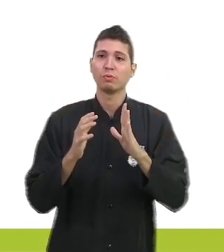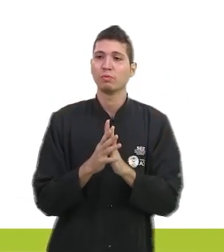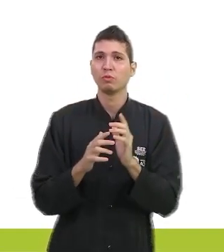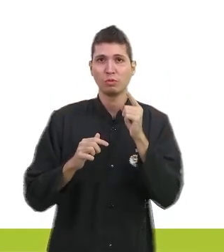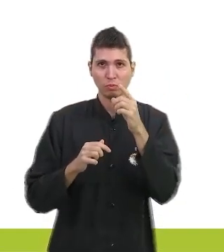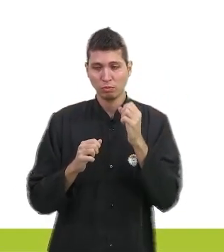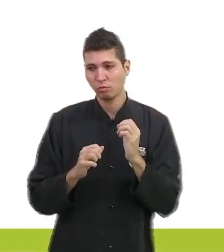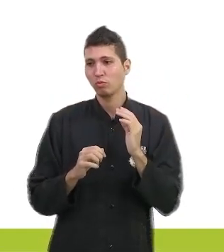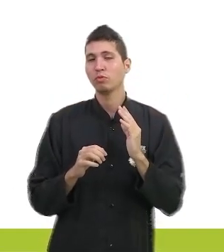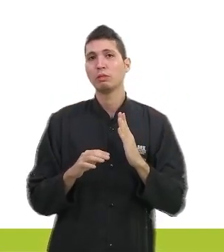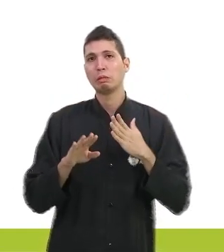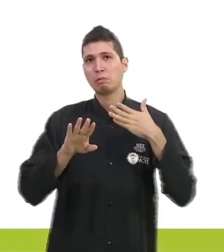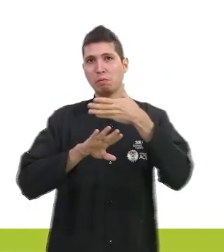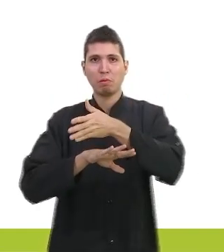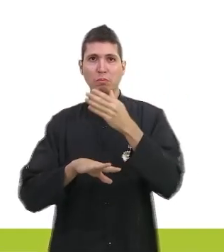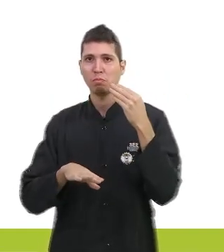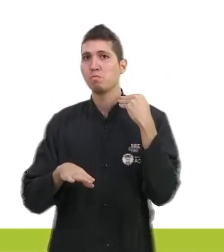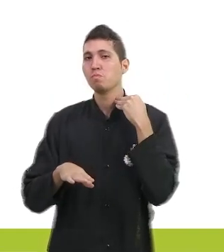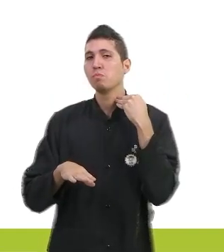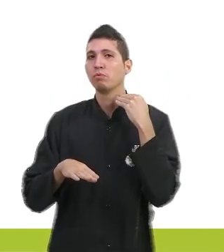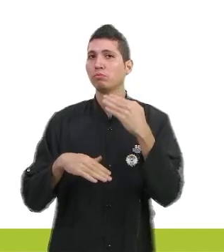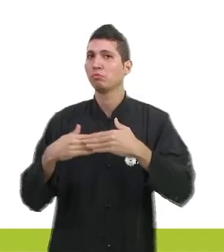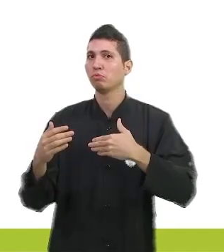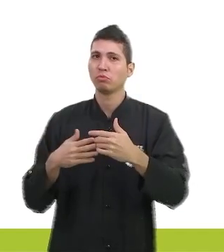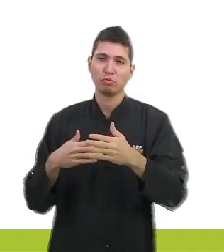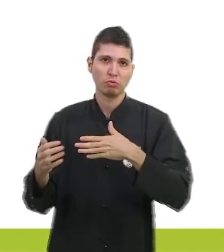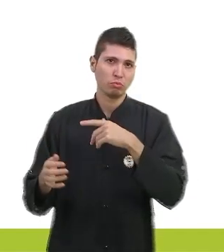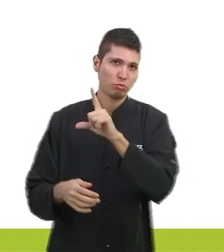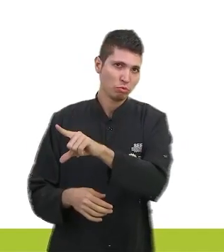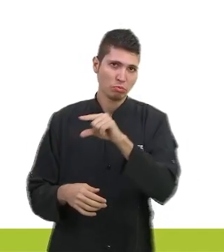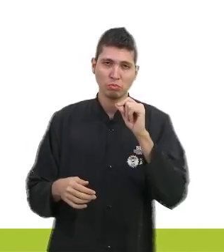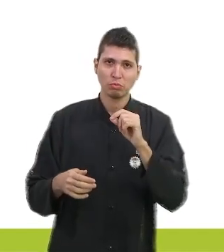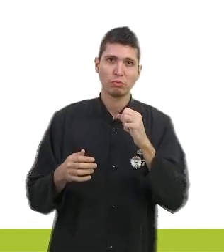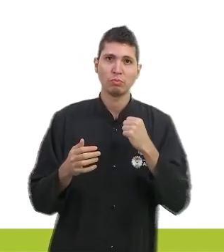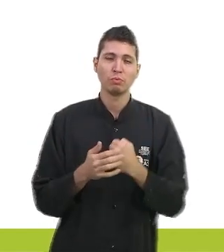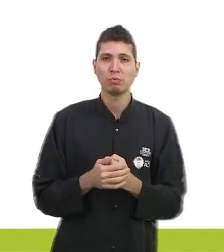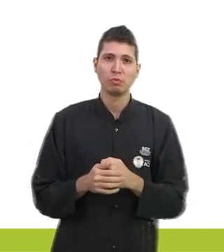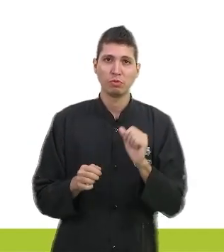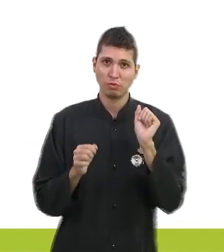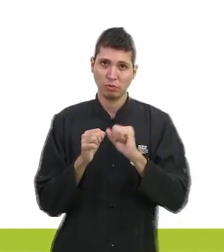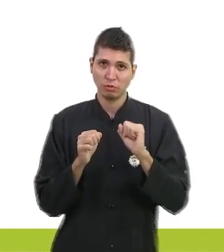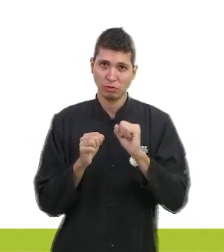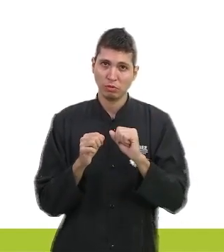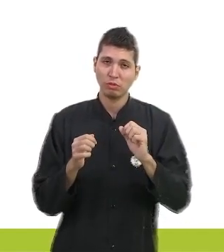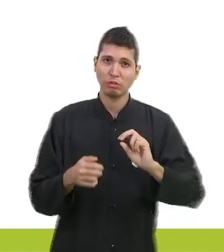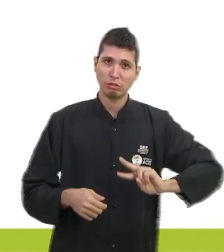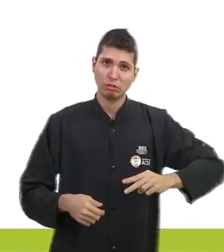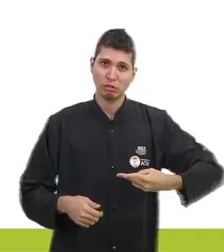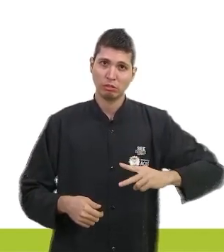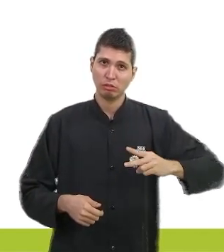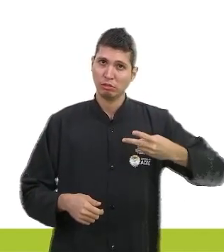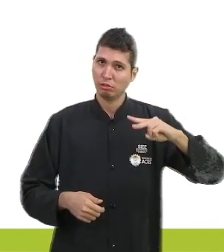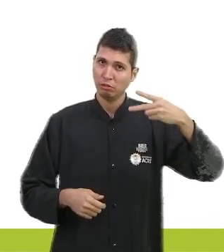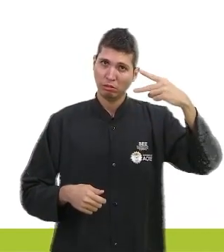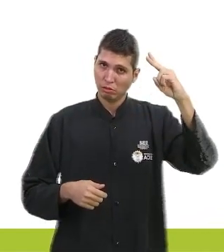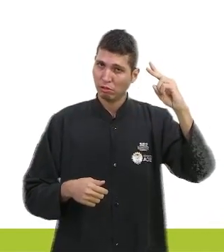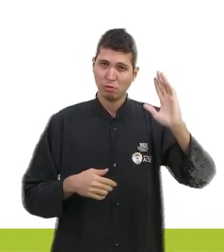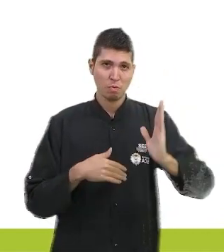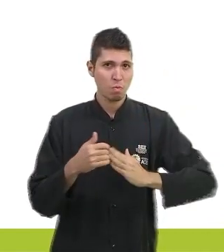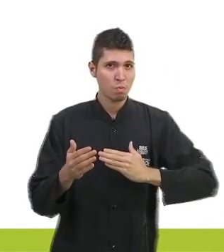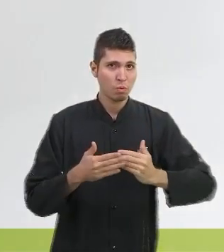de sua preferência e abrir a conta. Vale destacar que a rentabilidade da poupança é a mesma em qualquer